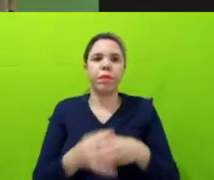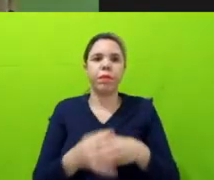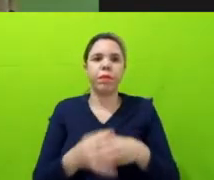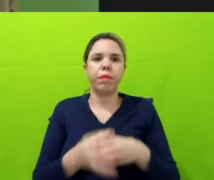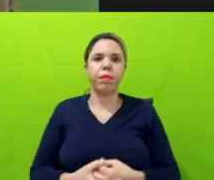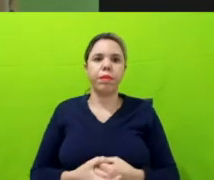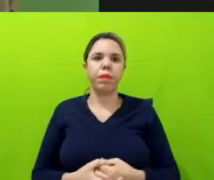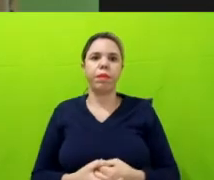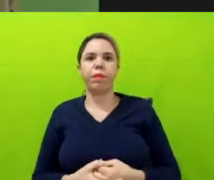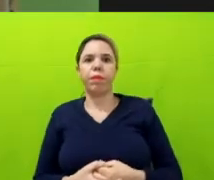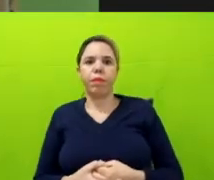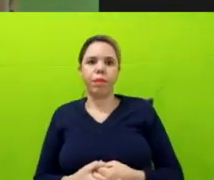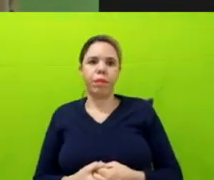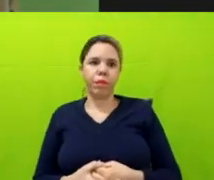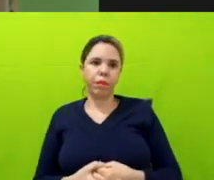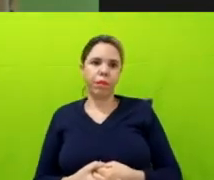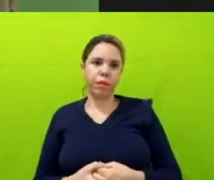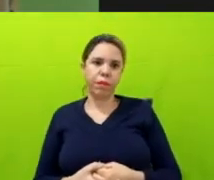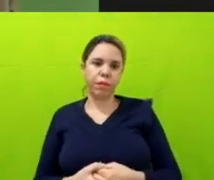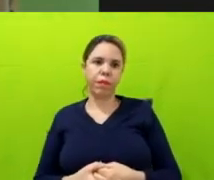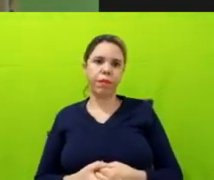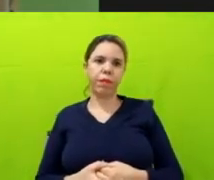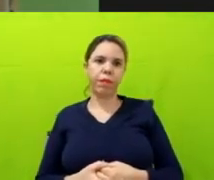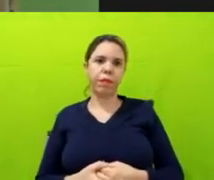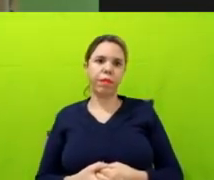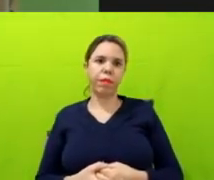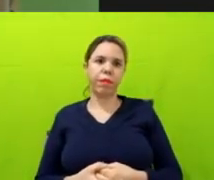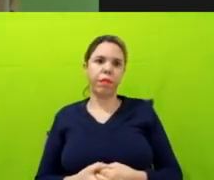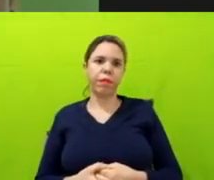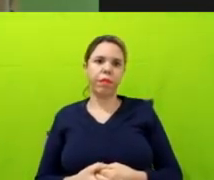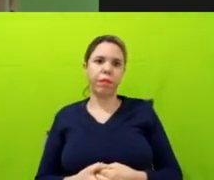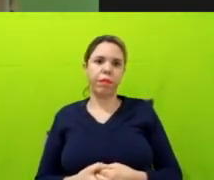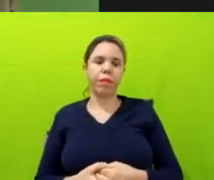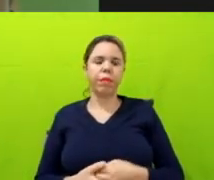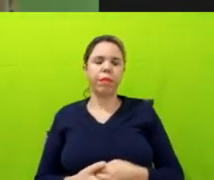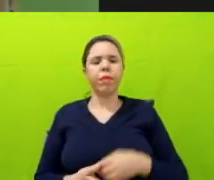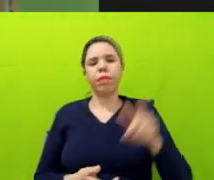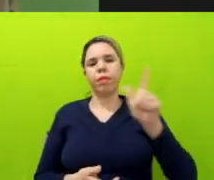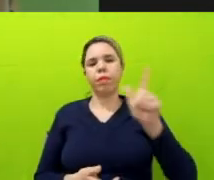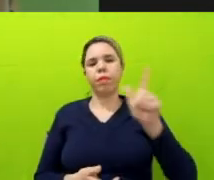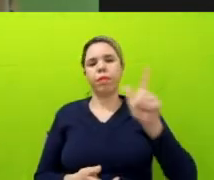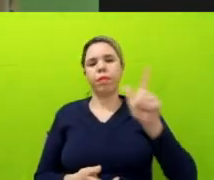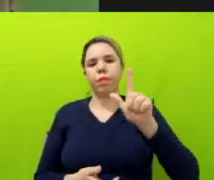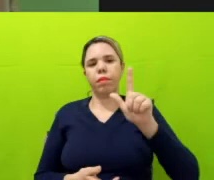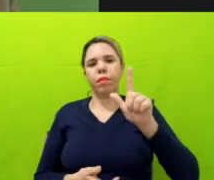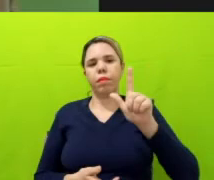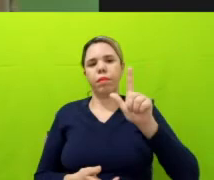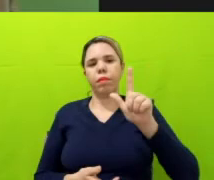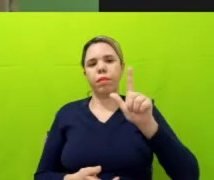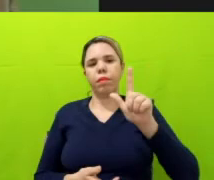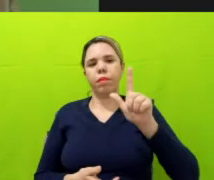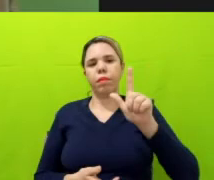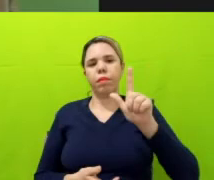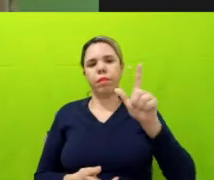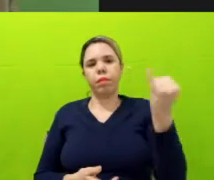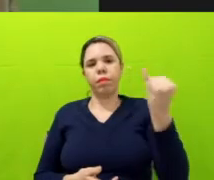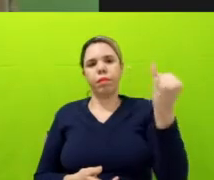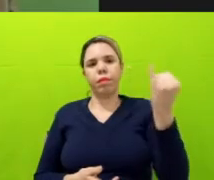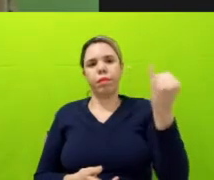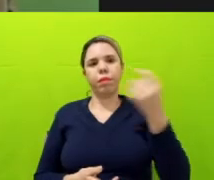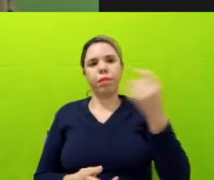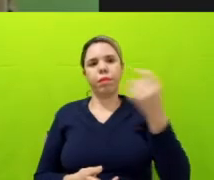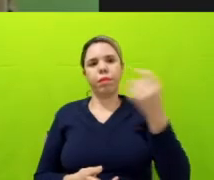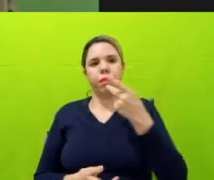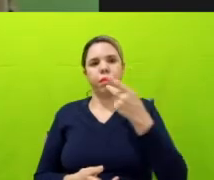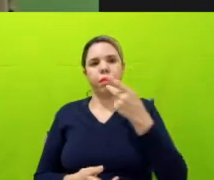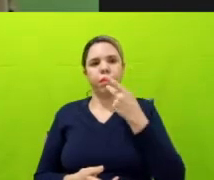Mas, e, óbvio, né, é importante ressaltar que isso também se aplica a políticas ambientais. Só que também a gente precisa pensar